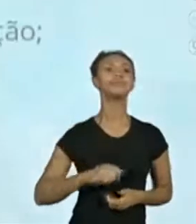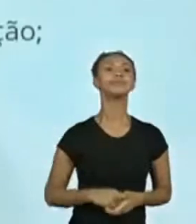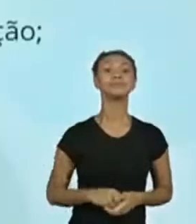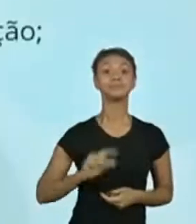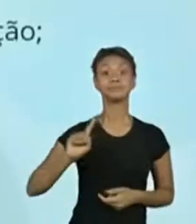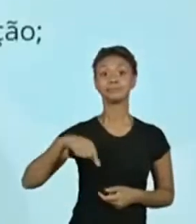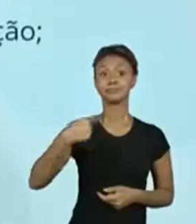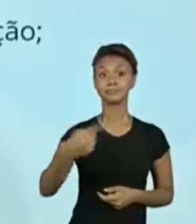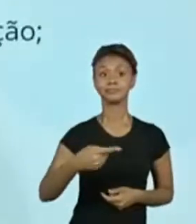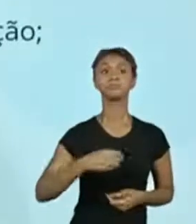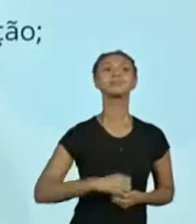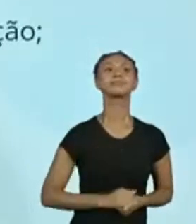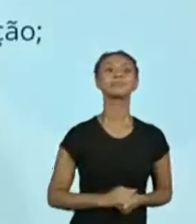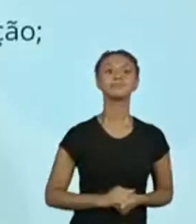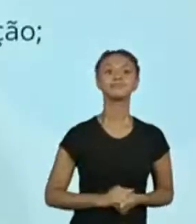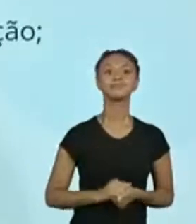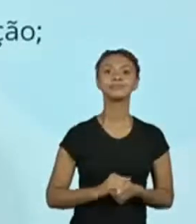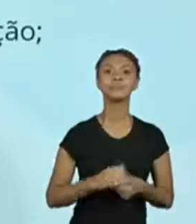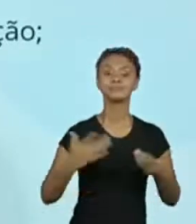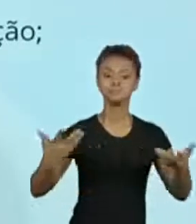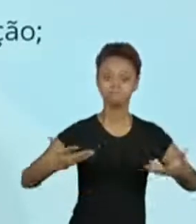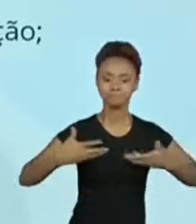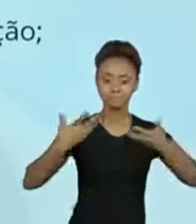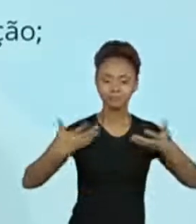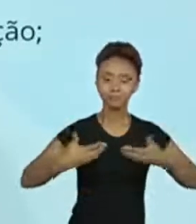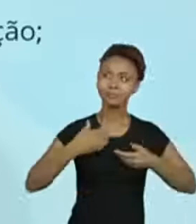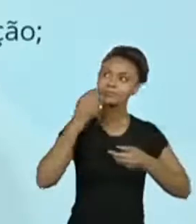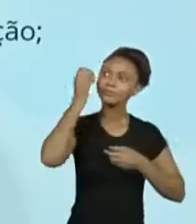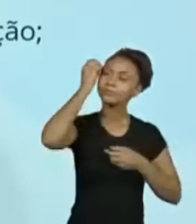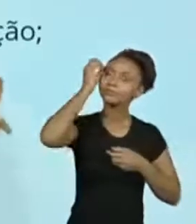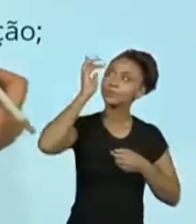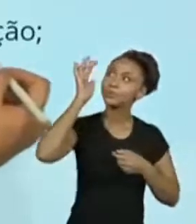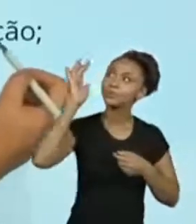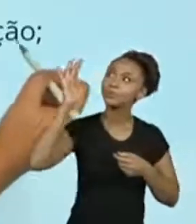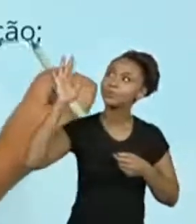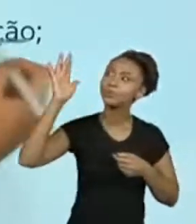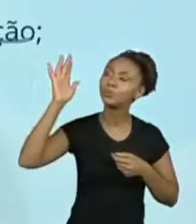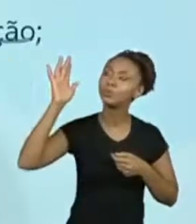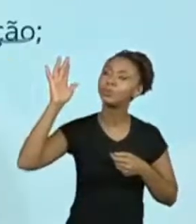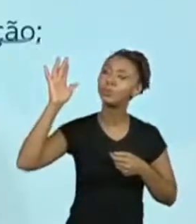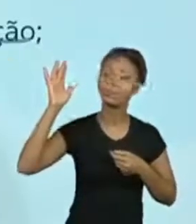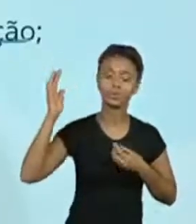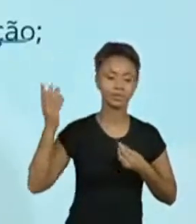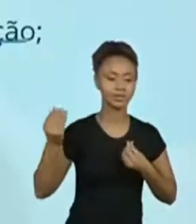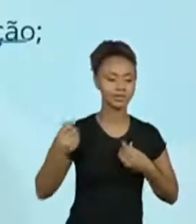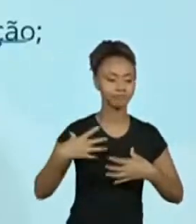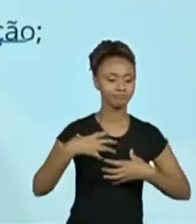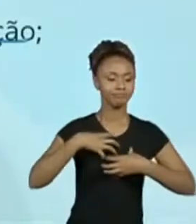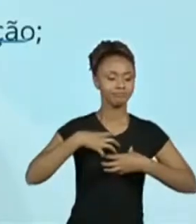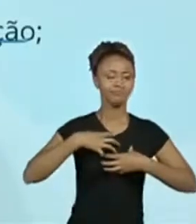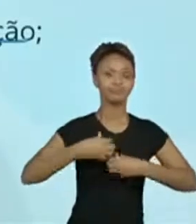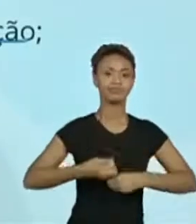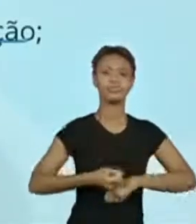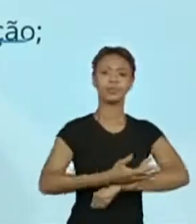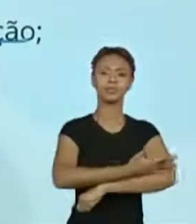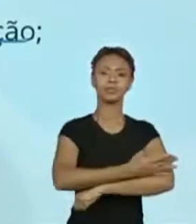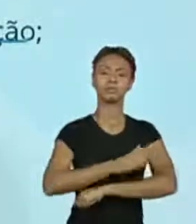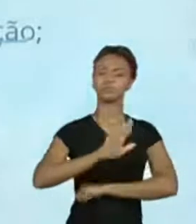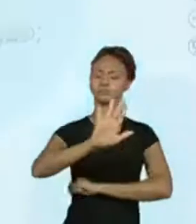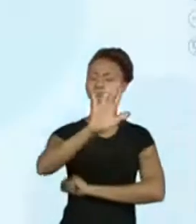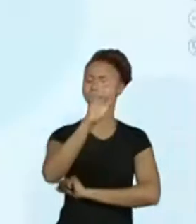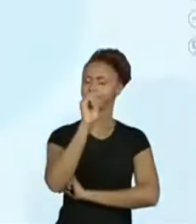Estimulam a imaginação, a sensibilidade e a emoção. Espera aí.